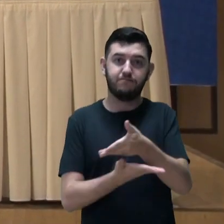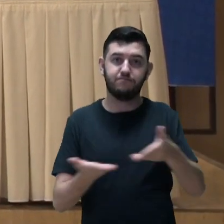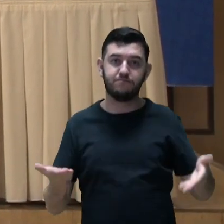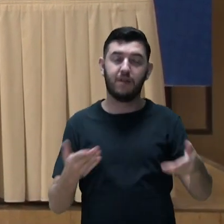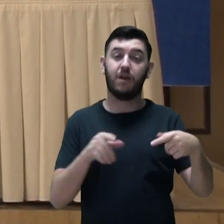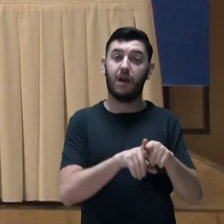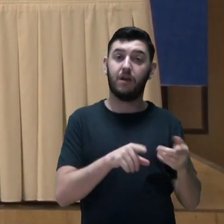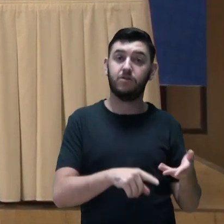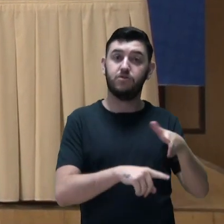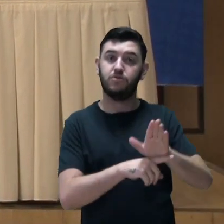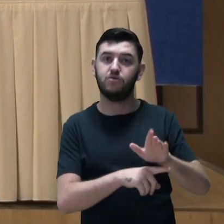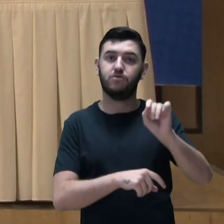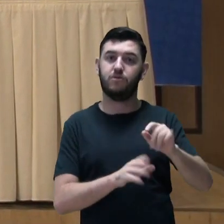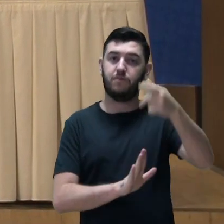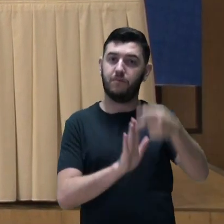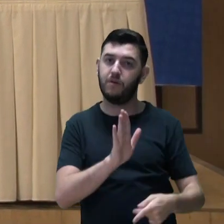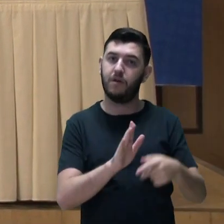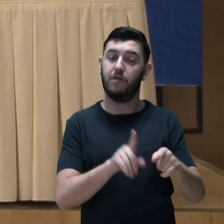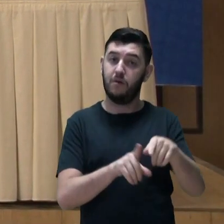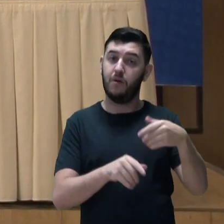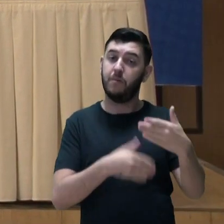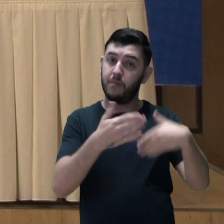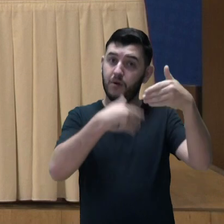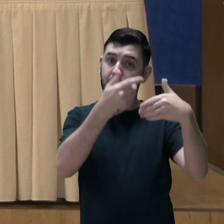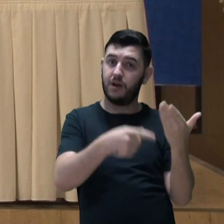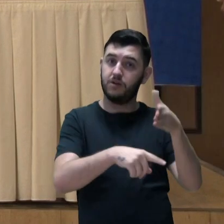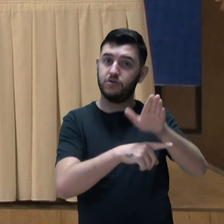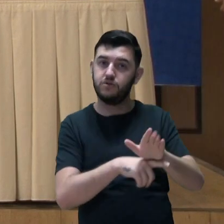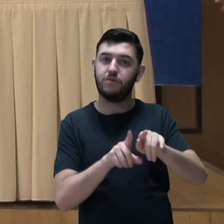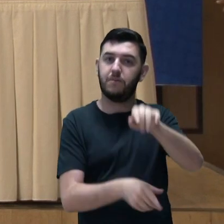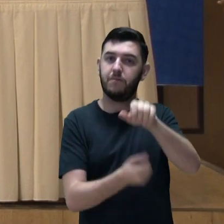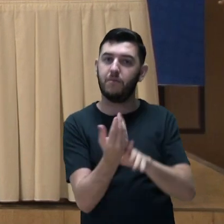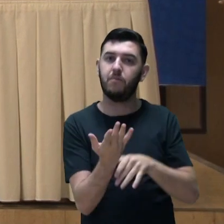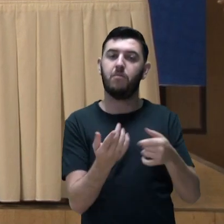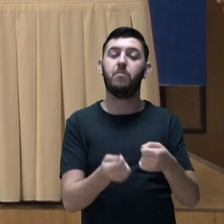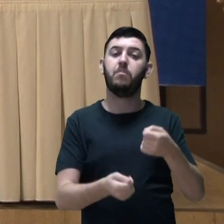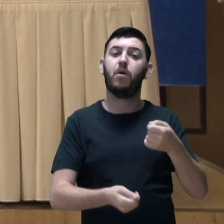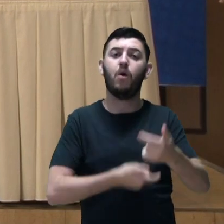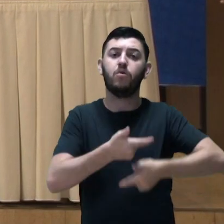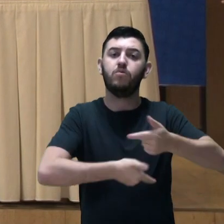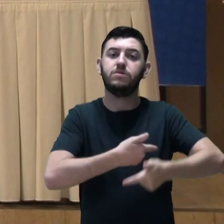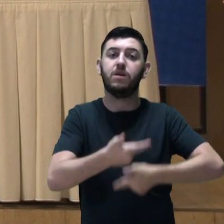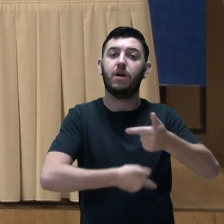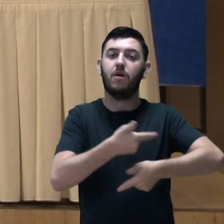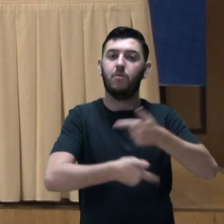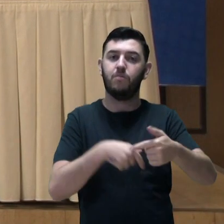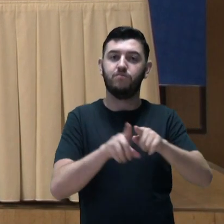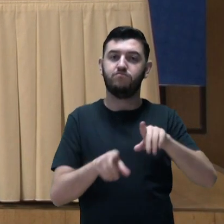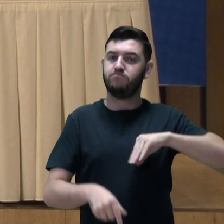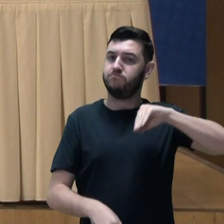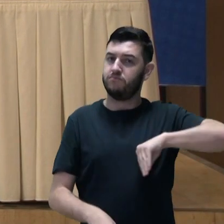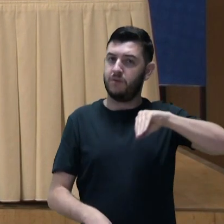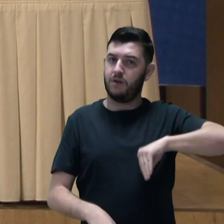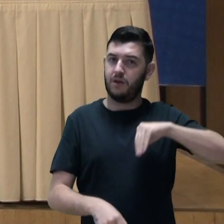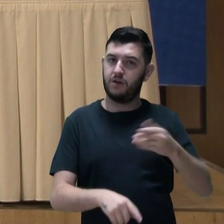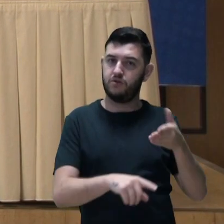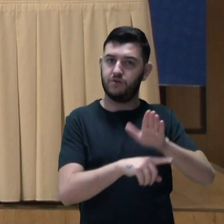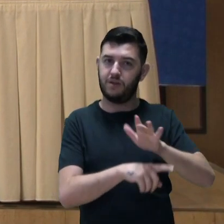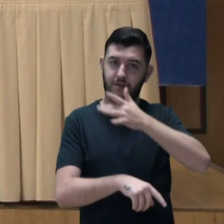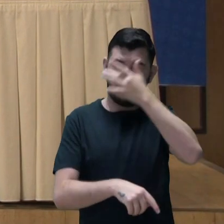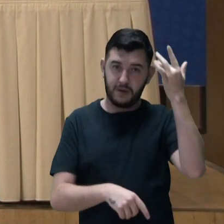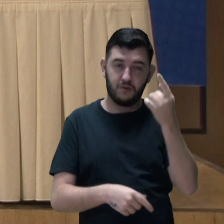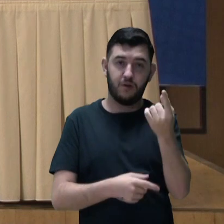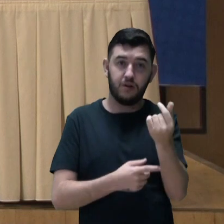Progredir, que busca a inclusão produtiva e ampliação de renda do público que recebe auxílio financeiro.